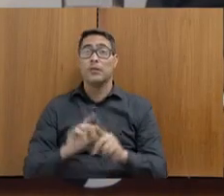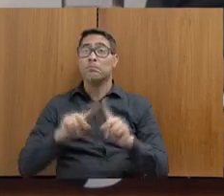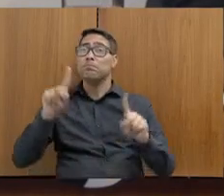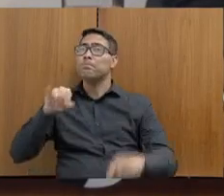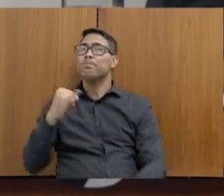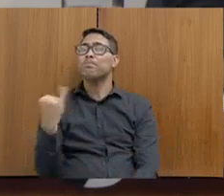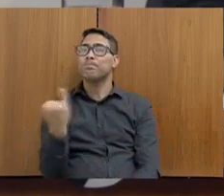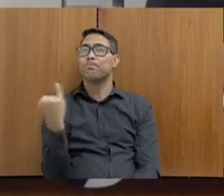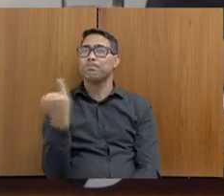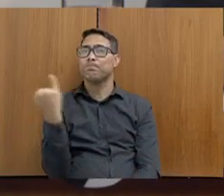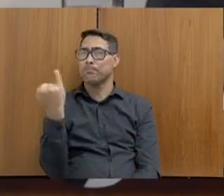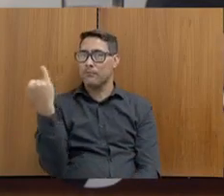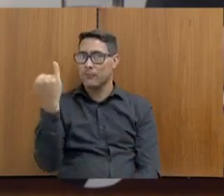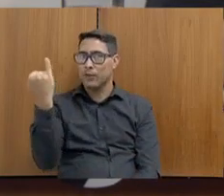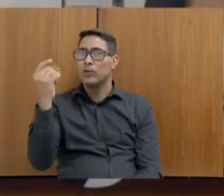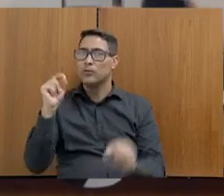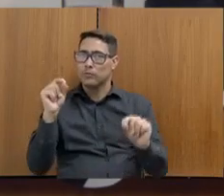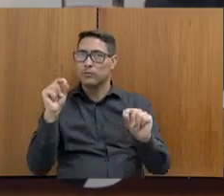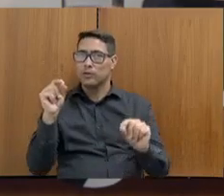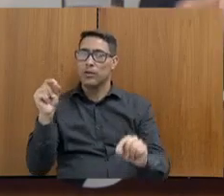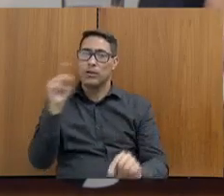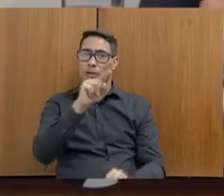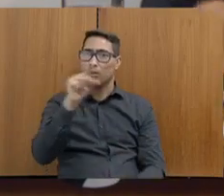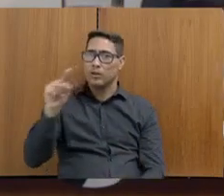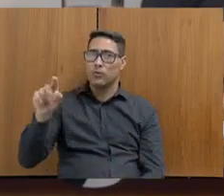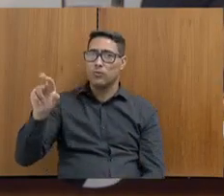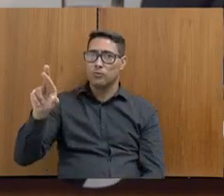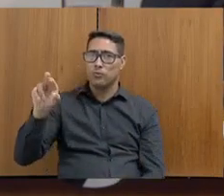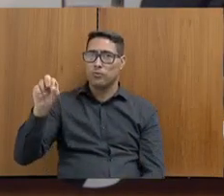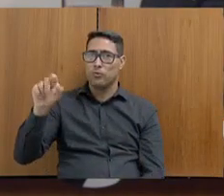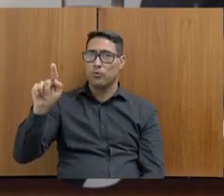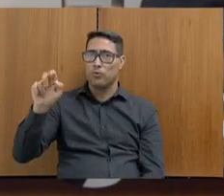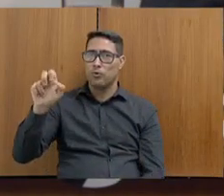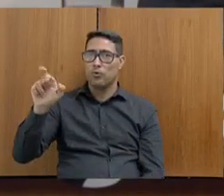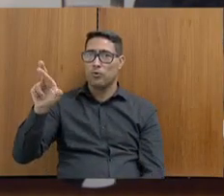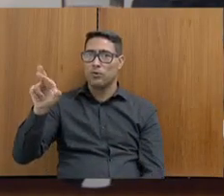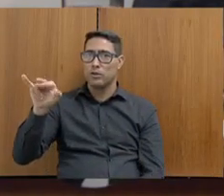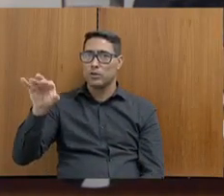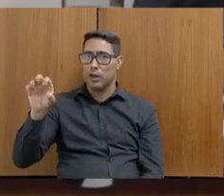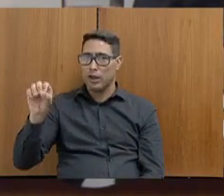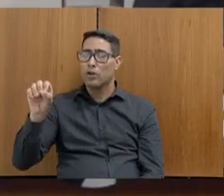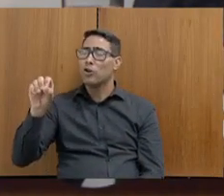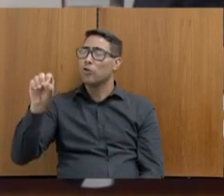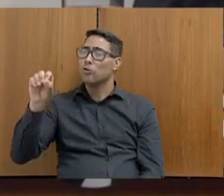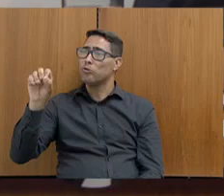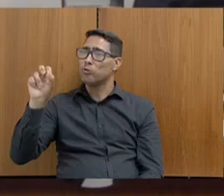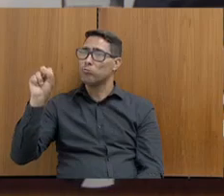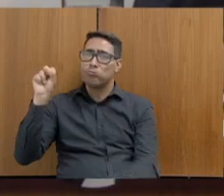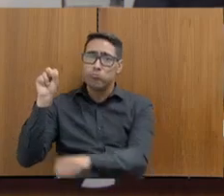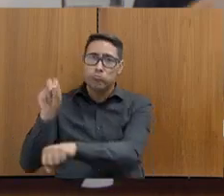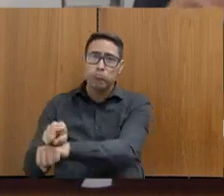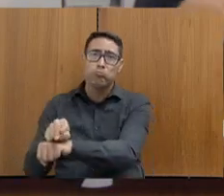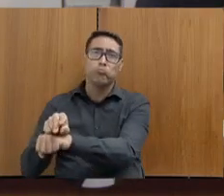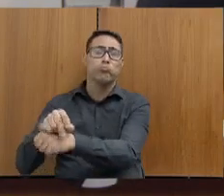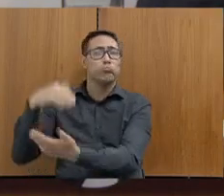é que, doutor Rogério Greco, quando o assume ali esta secretaria,